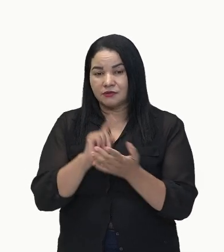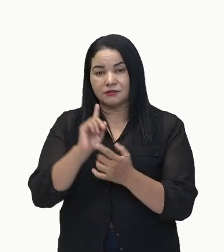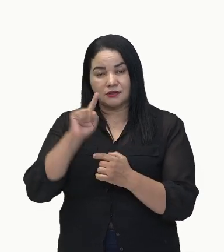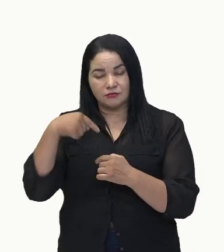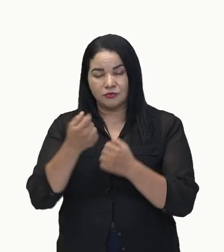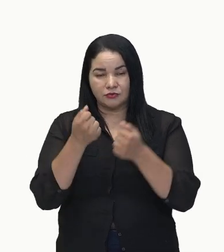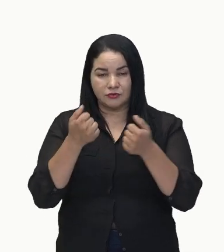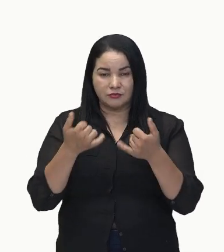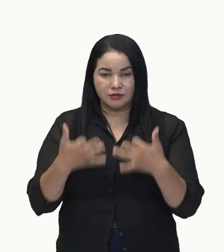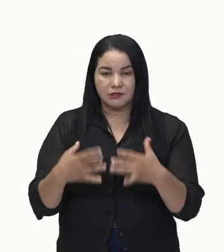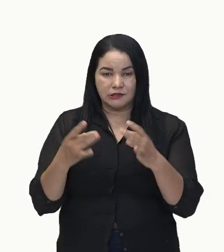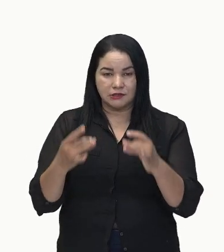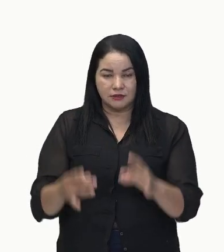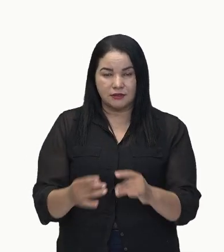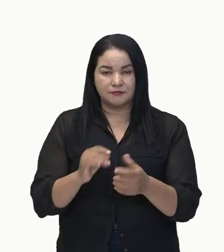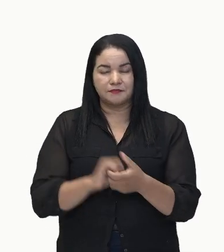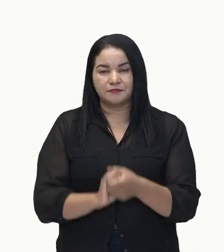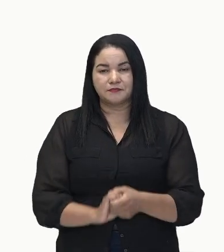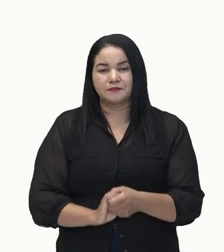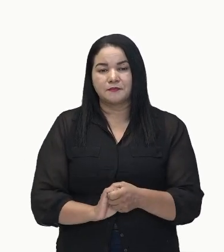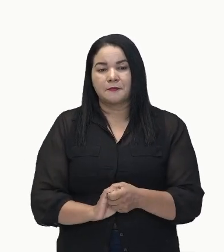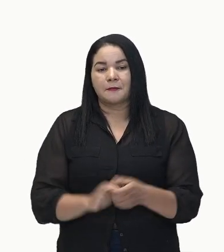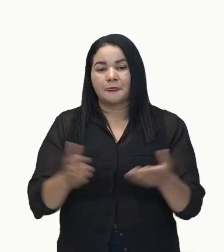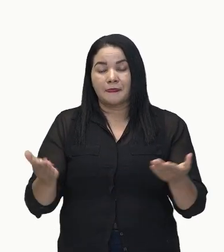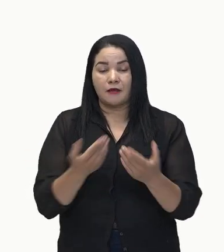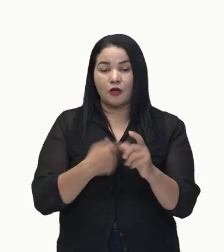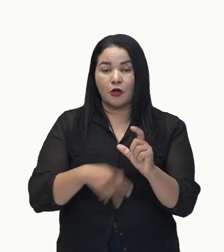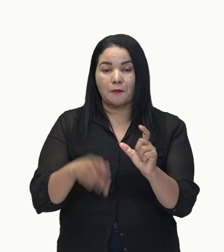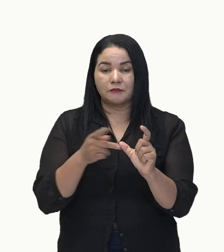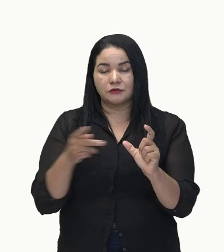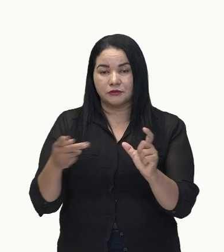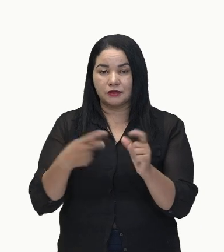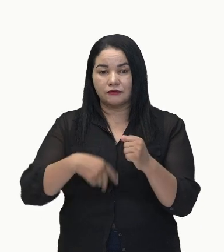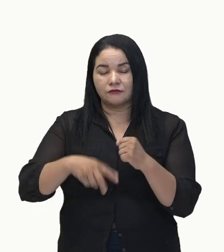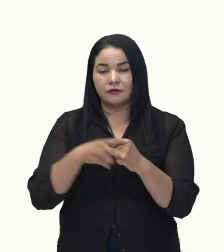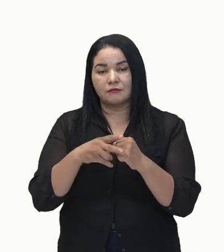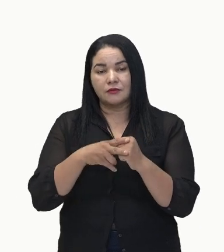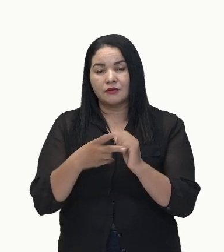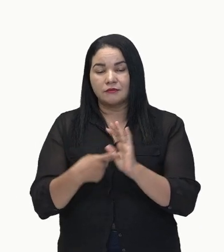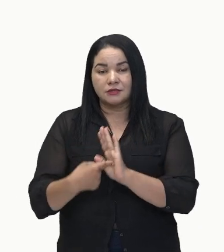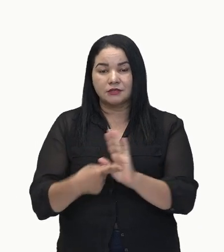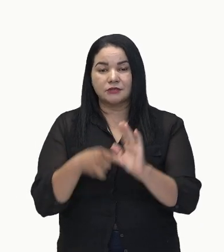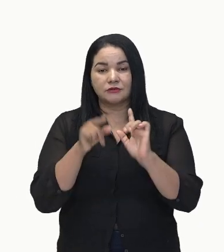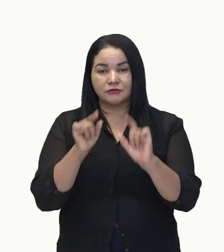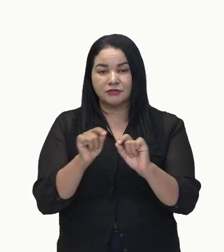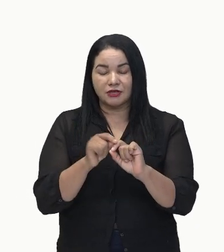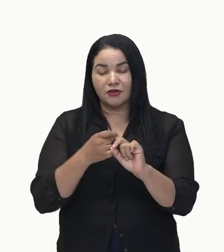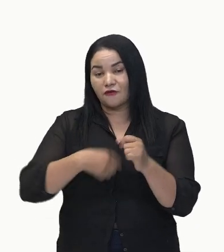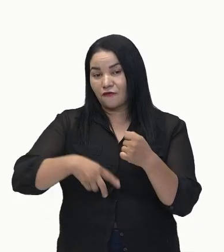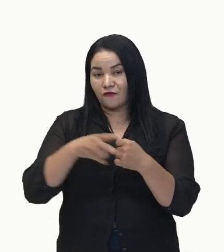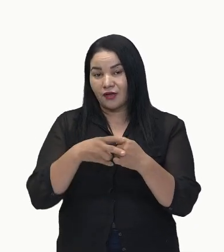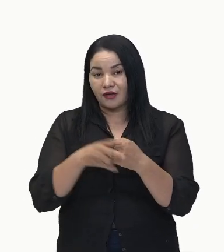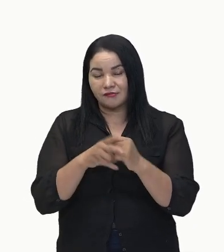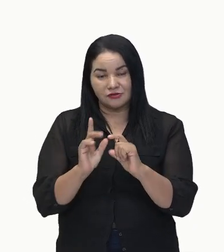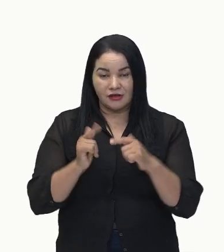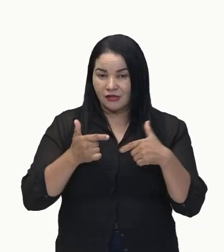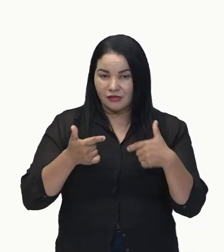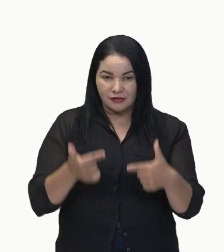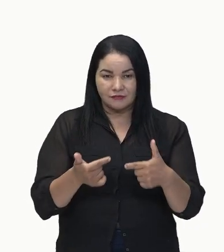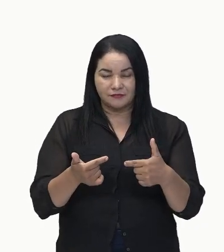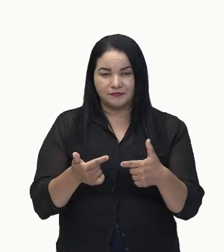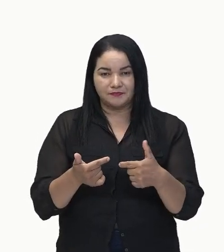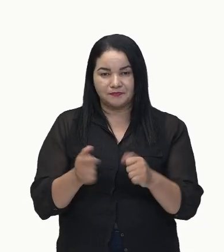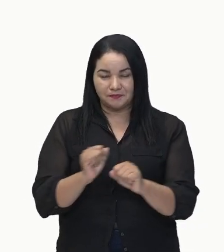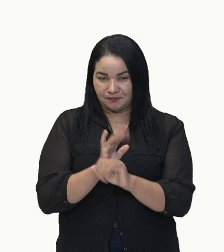Então, o predicado verbal, ele vai apresentar um verbo de ação. Ficou